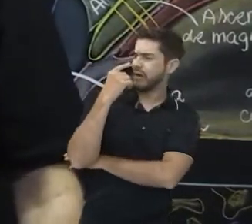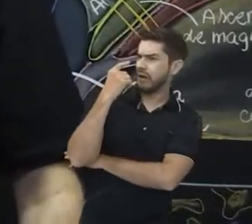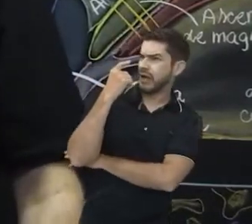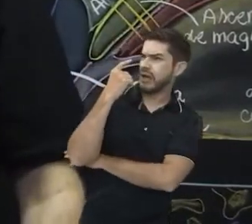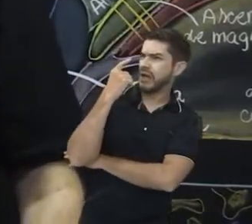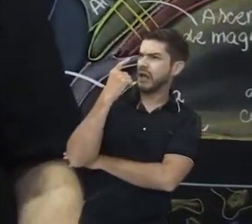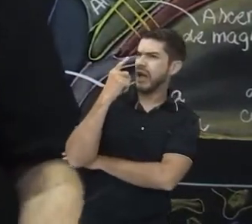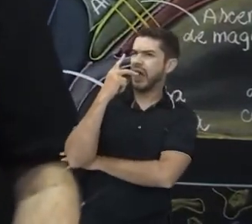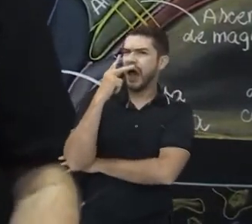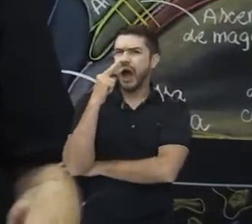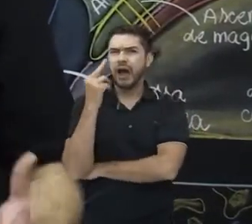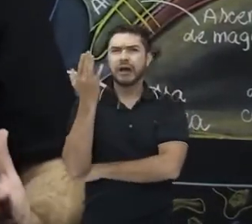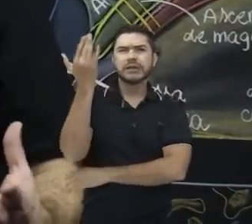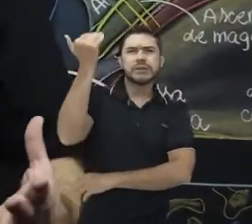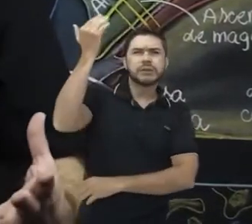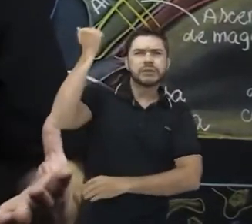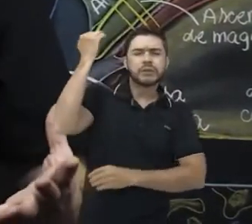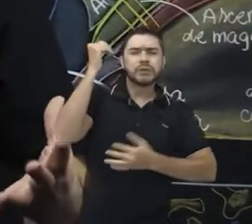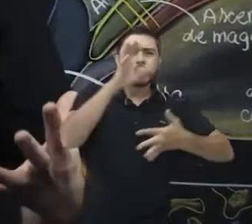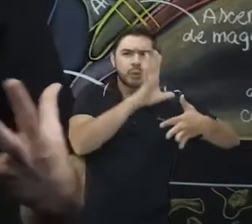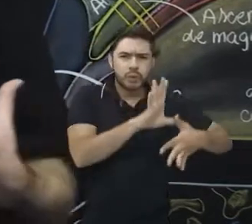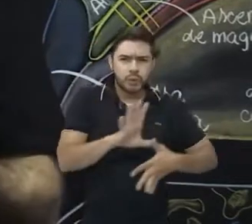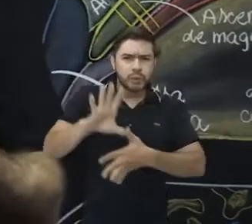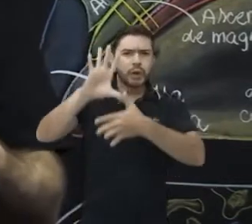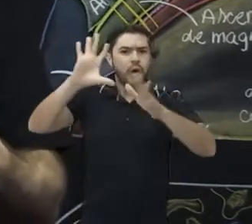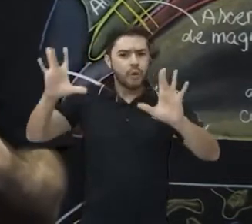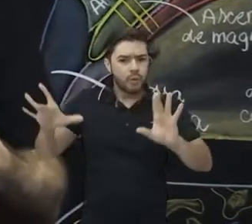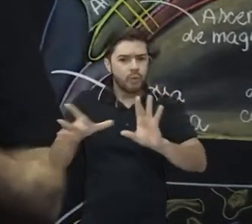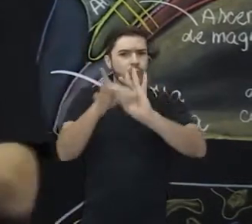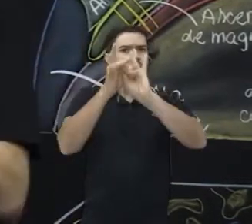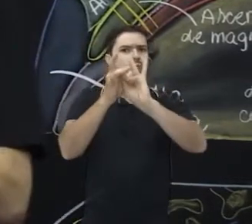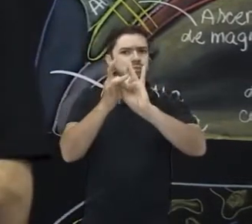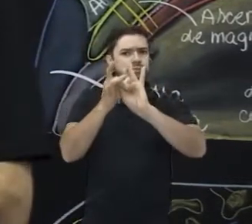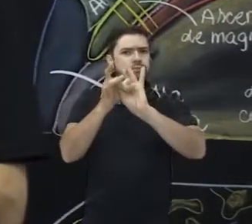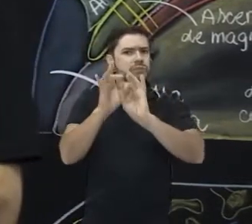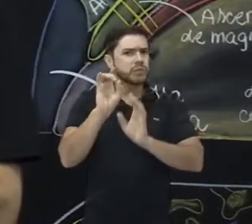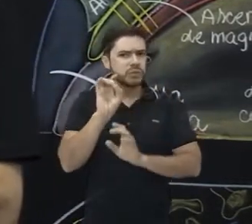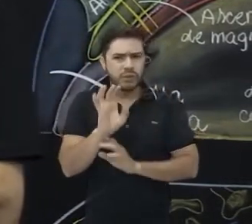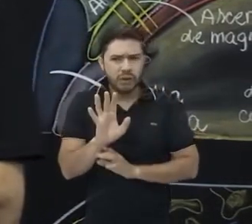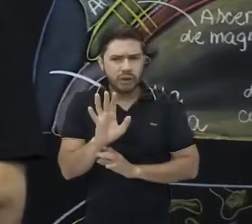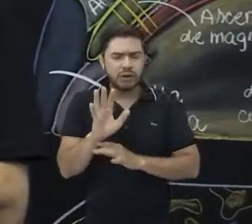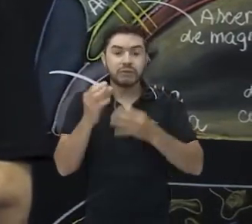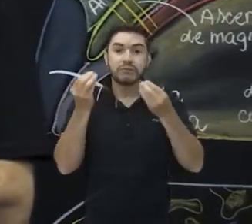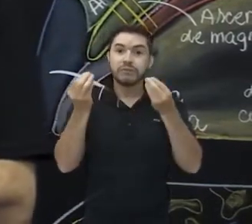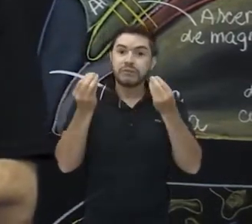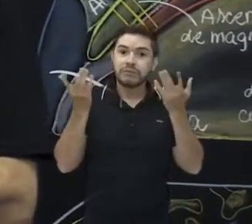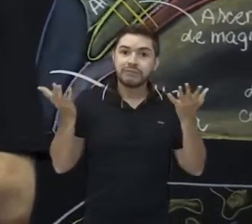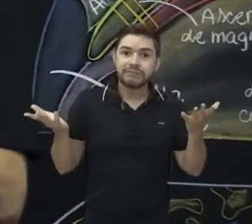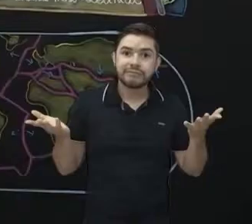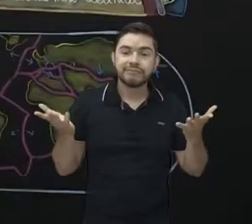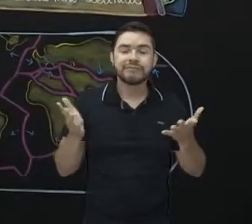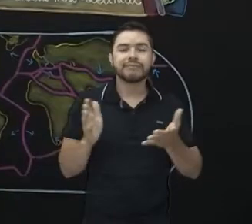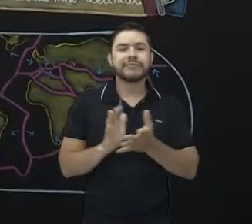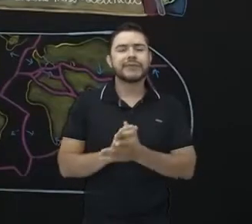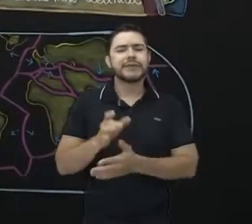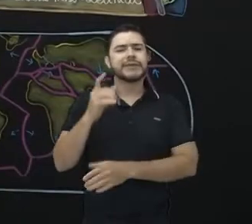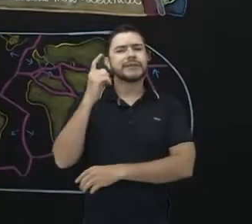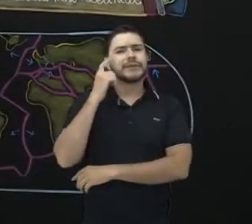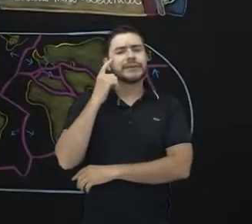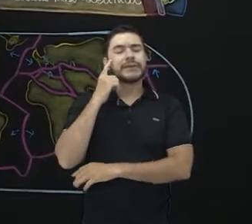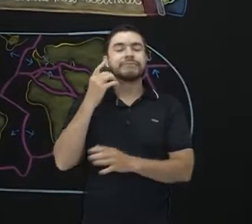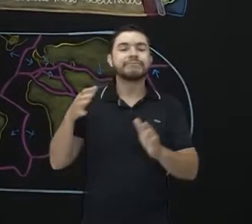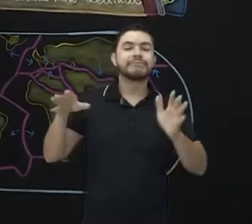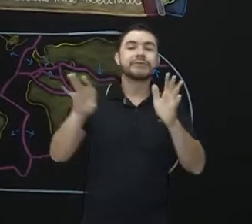os continentes não estavam unidos numa única forma? E ele que chegou na